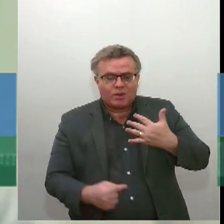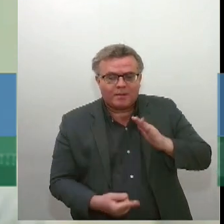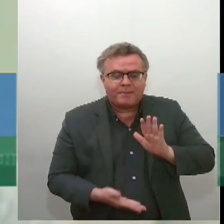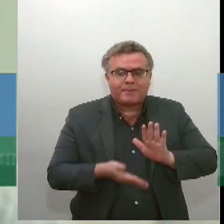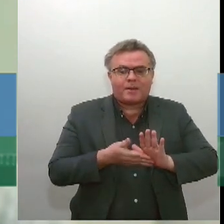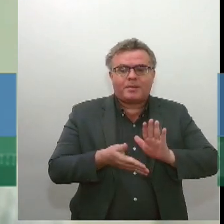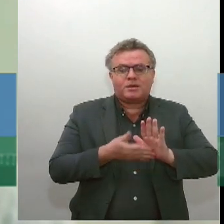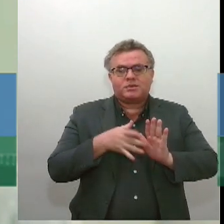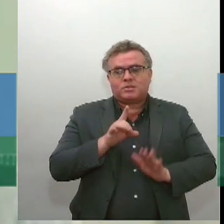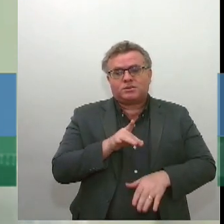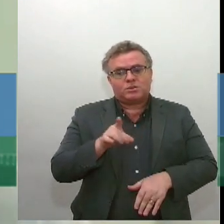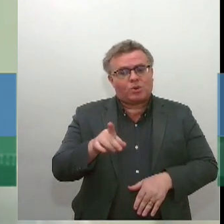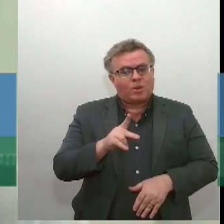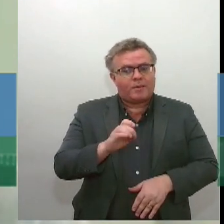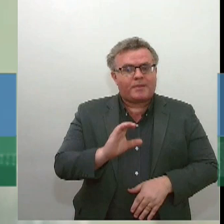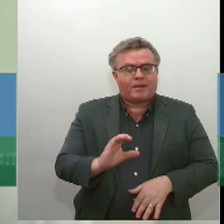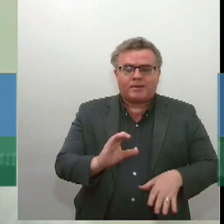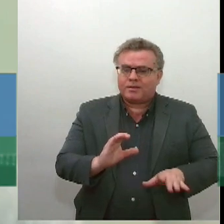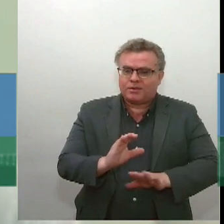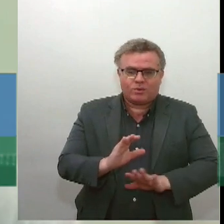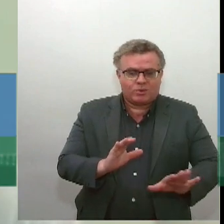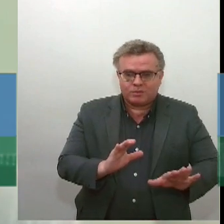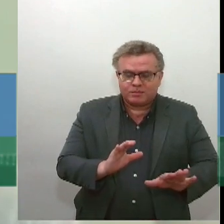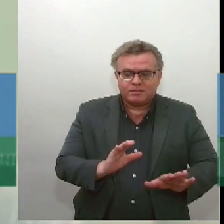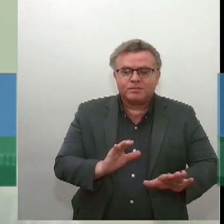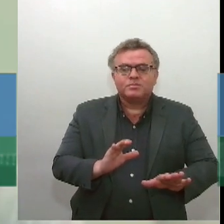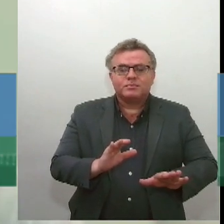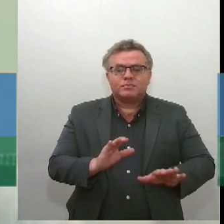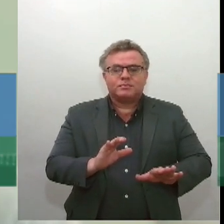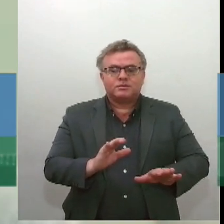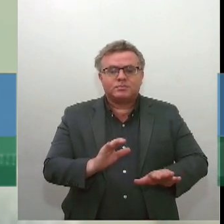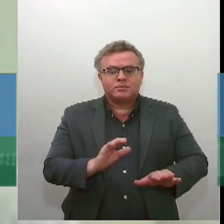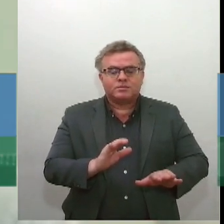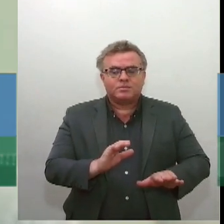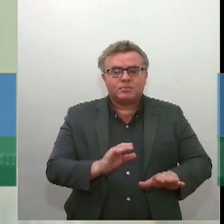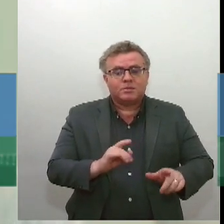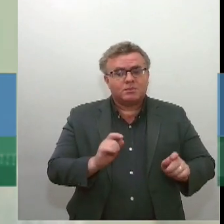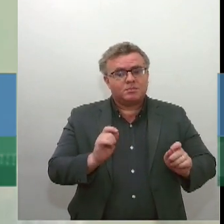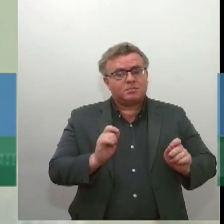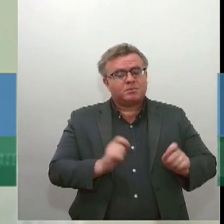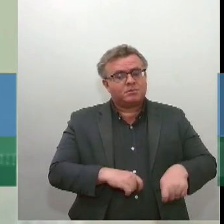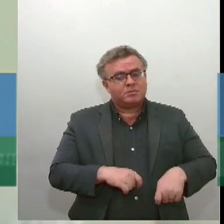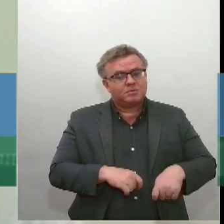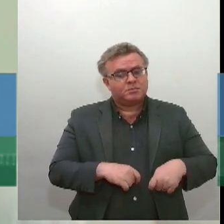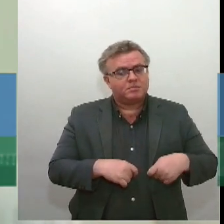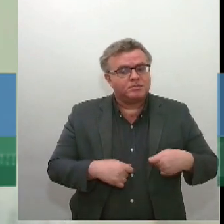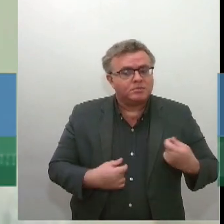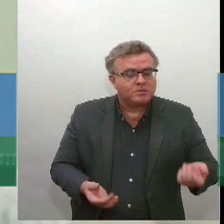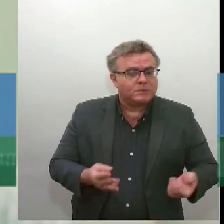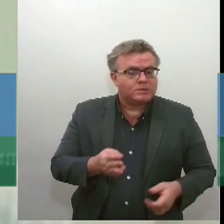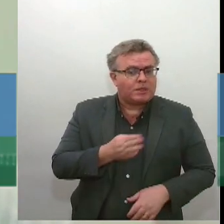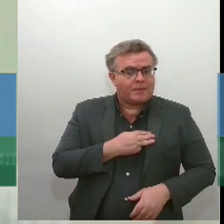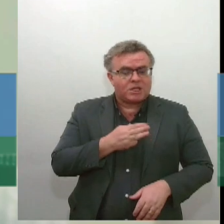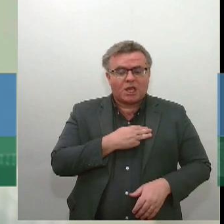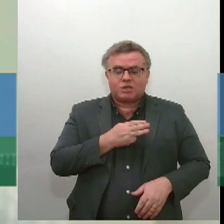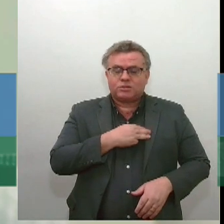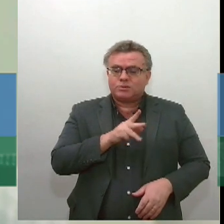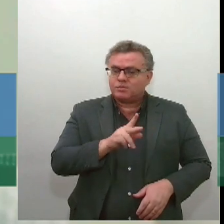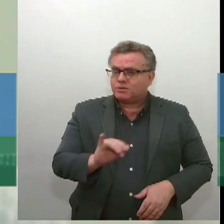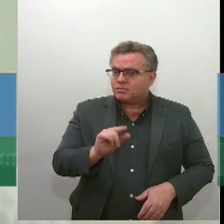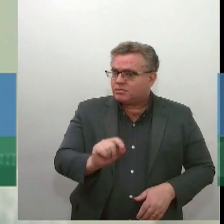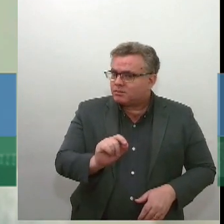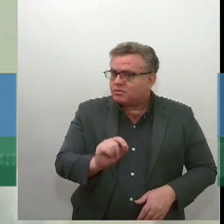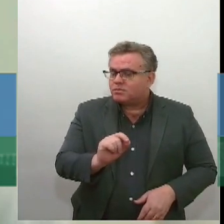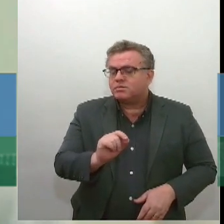a gente tinha outras propostas que vem na nomeação de ministros, vem também em outras